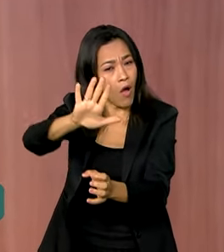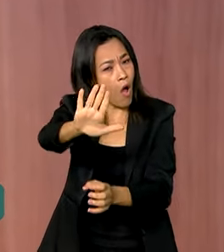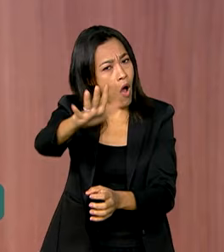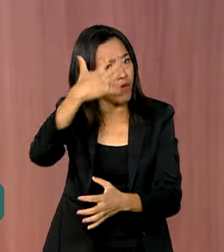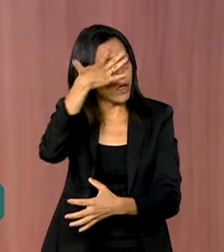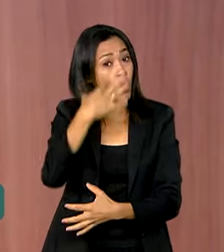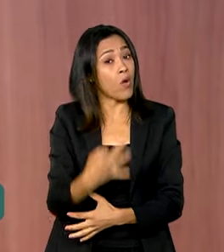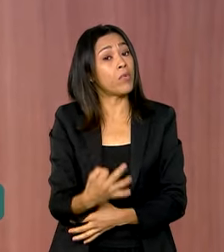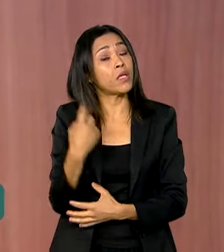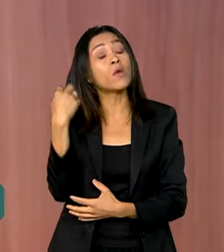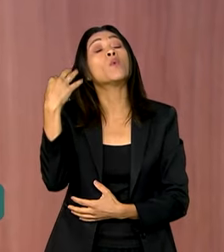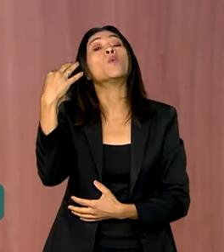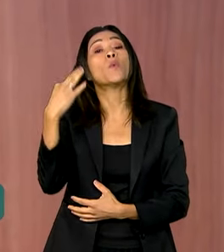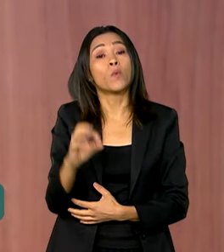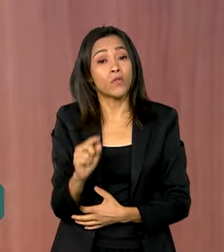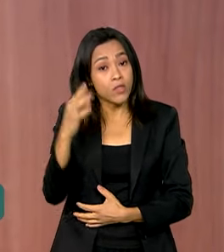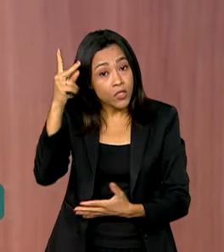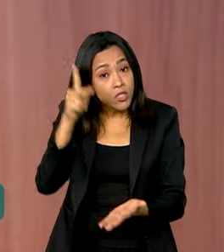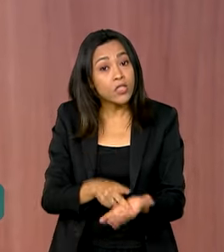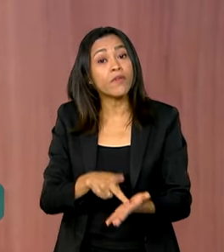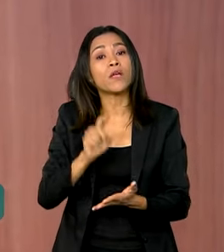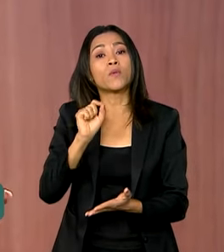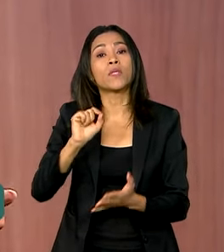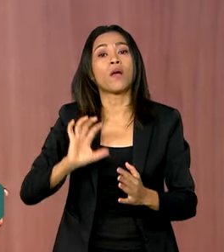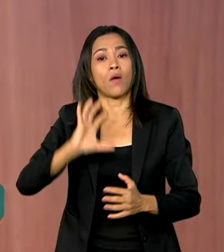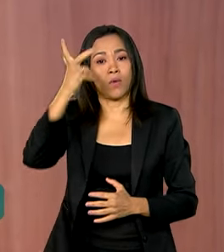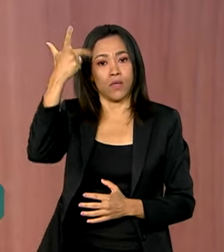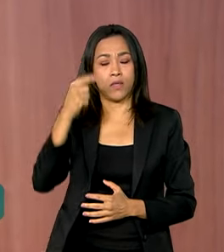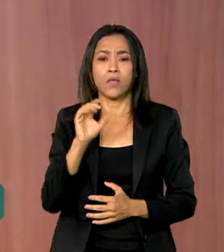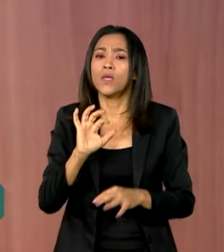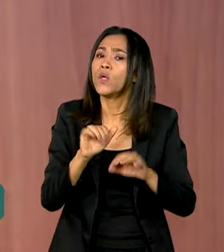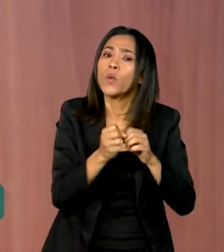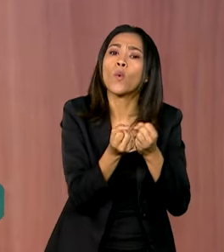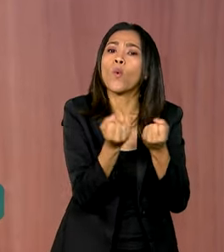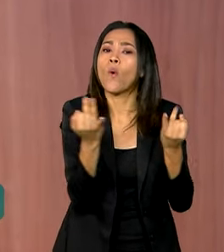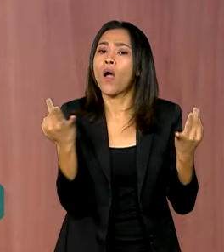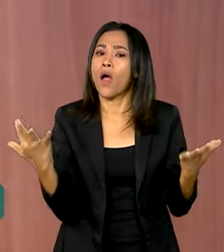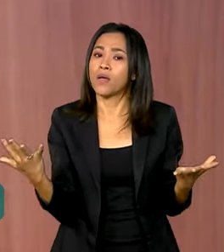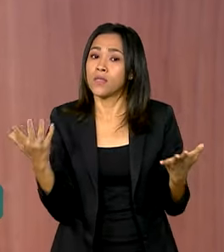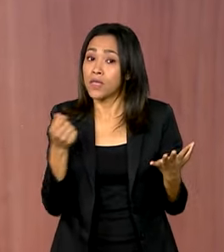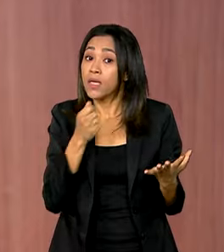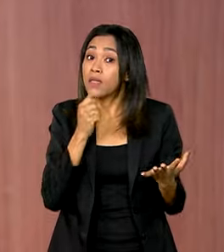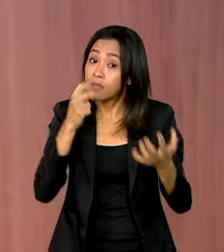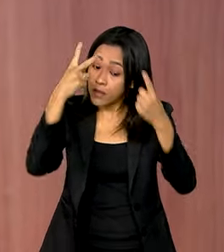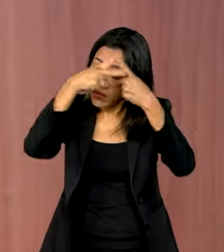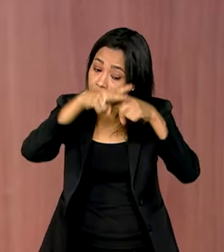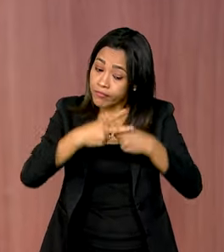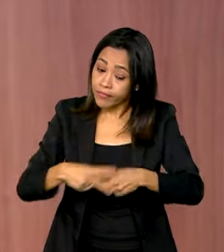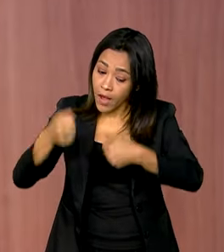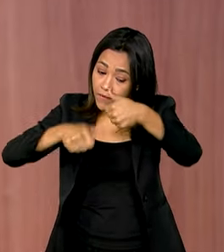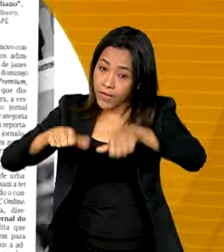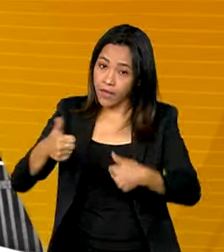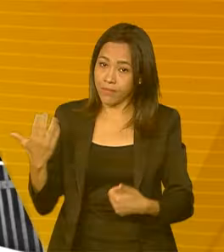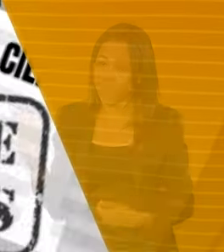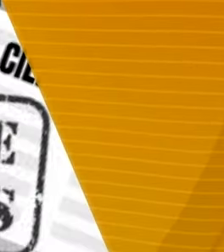vai entender o que realmente está acontecendo e quais benefícios estão sendo revisados. Vamos ver.